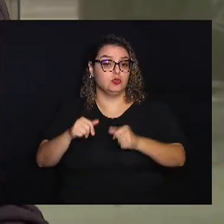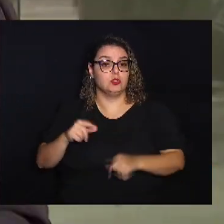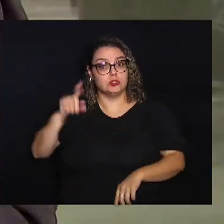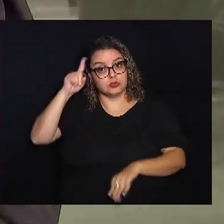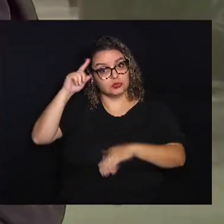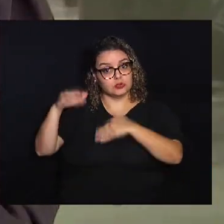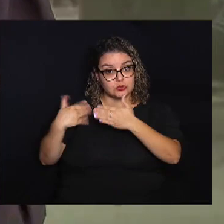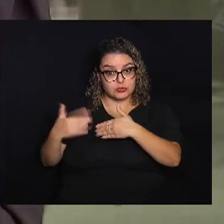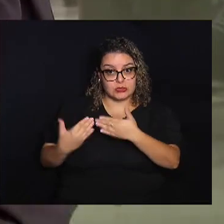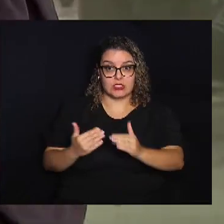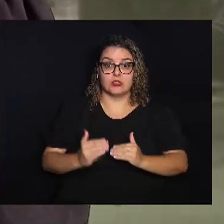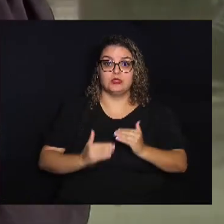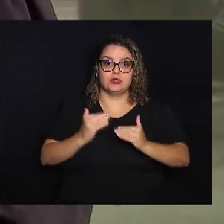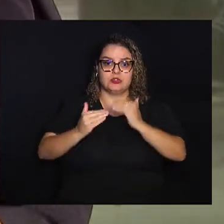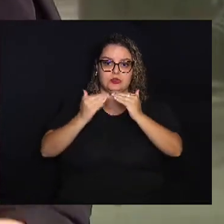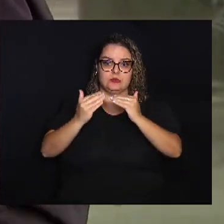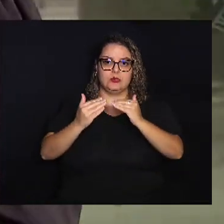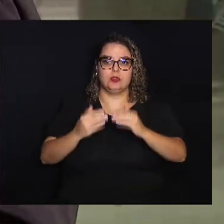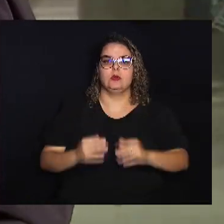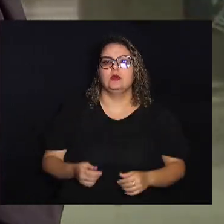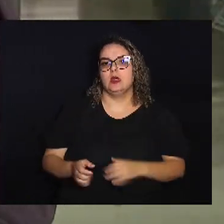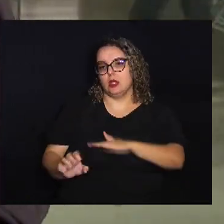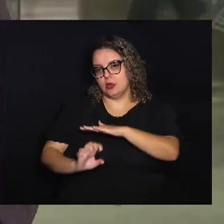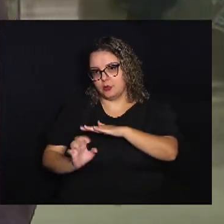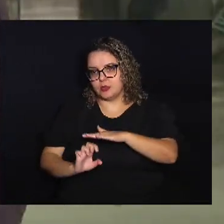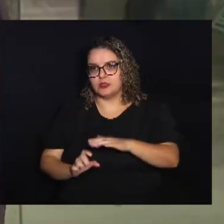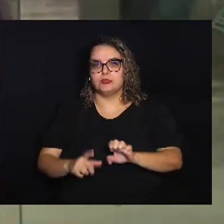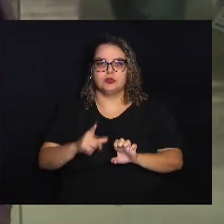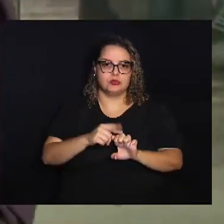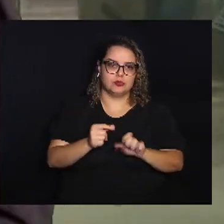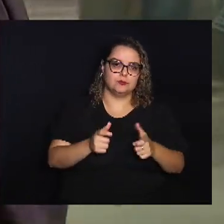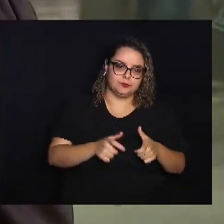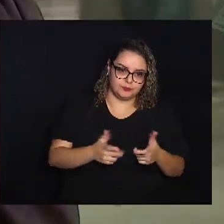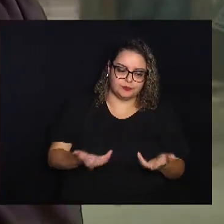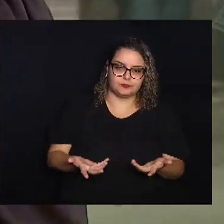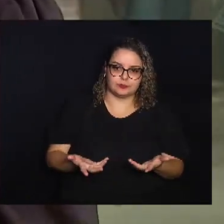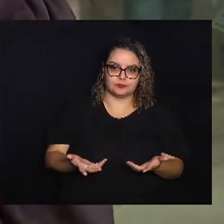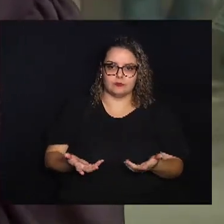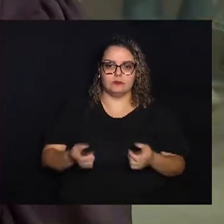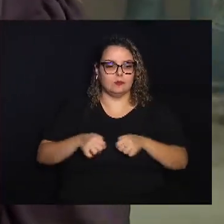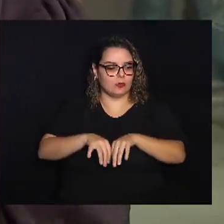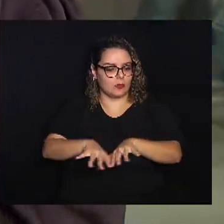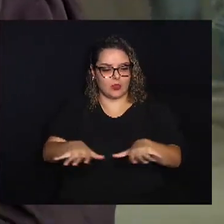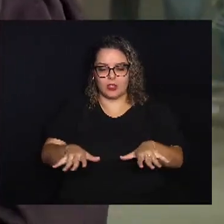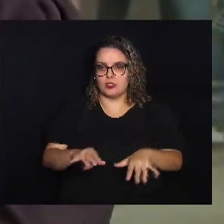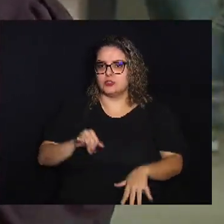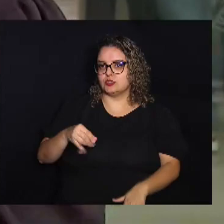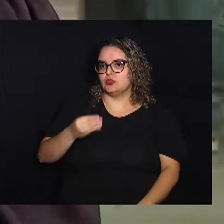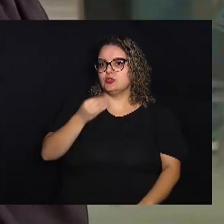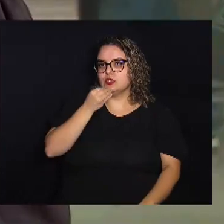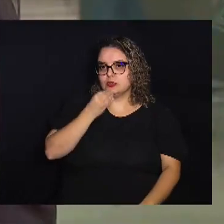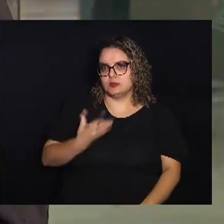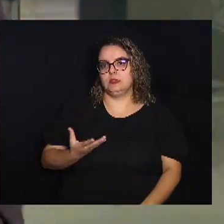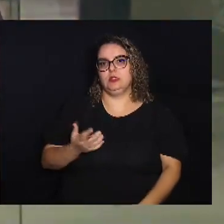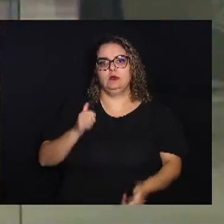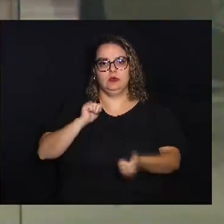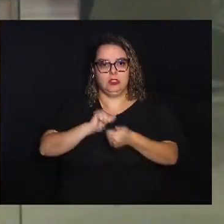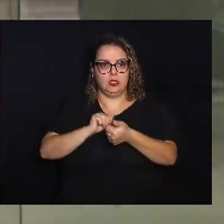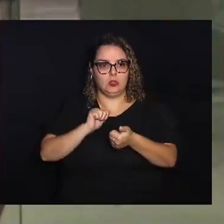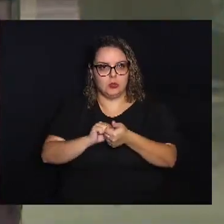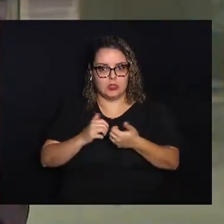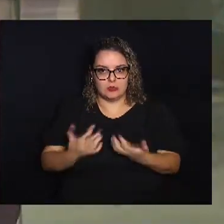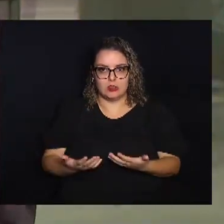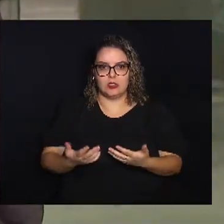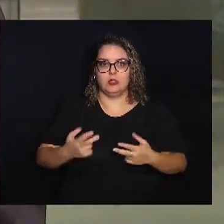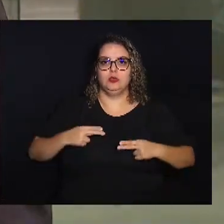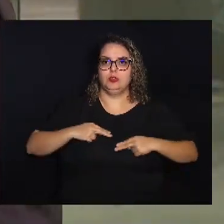possam desenvolver o negócio do micro empreendedor num leque então de oportunidades para a qualificação o